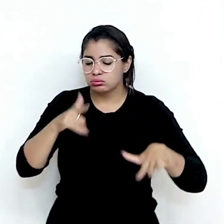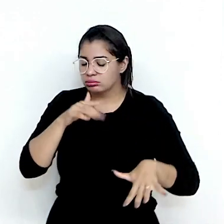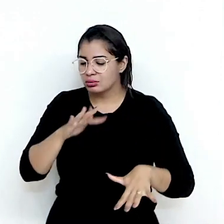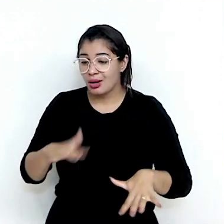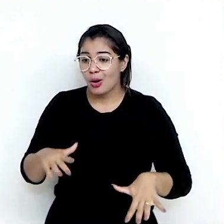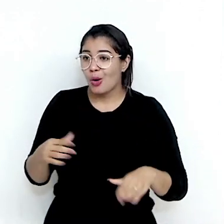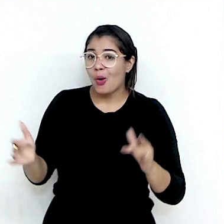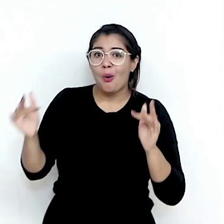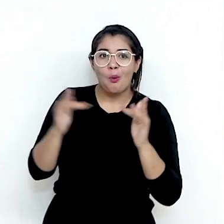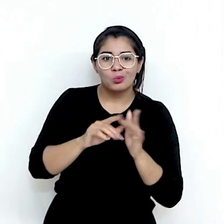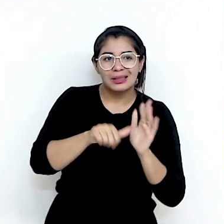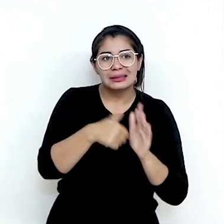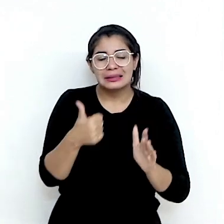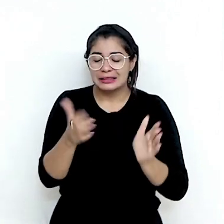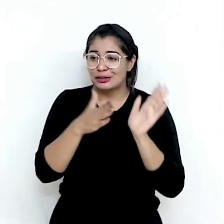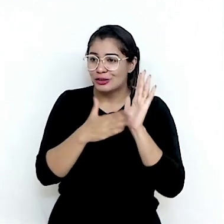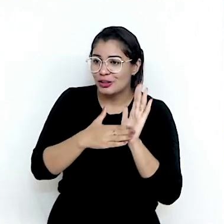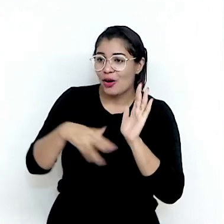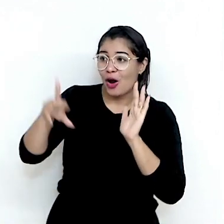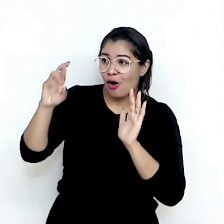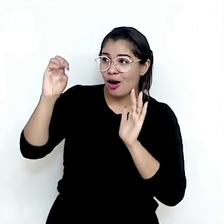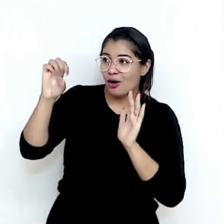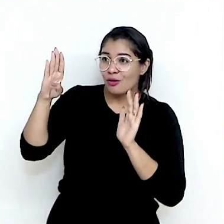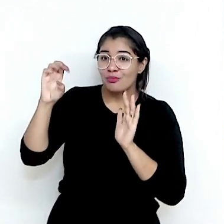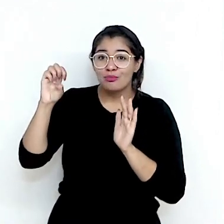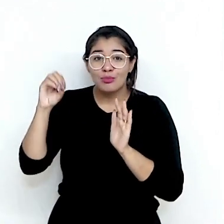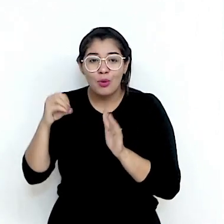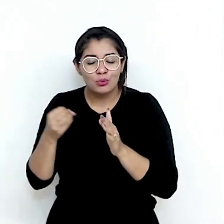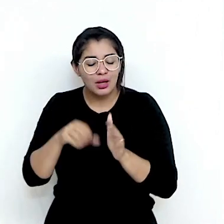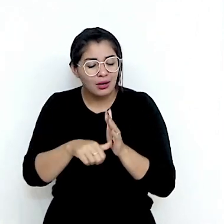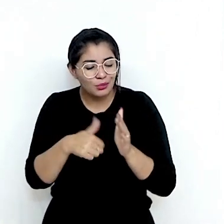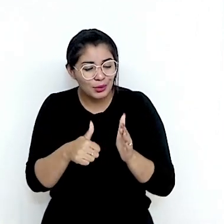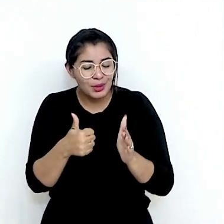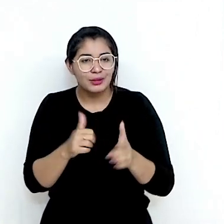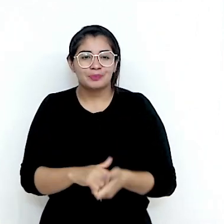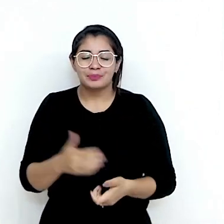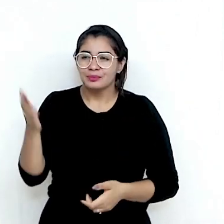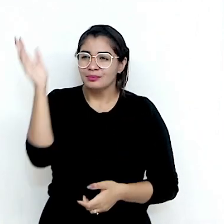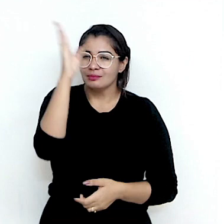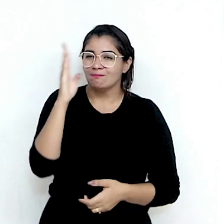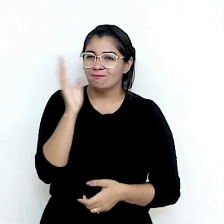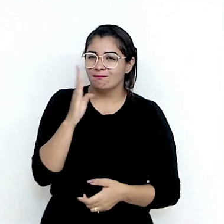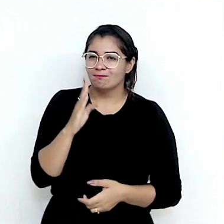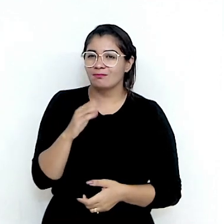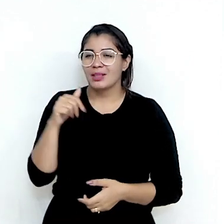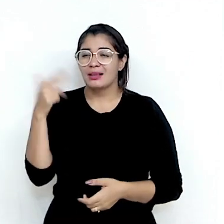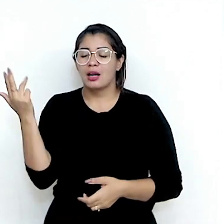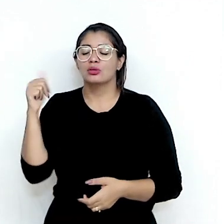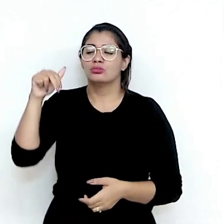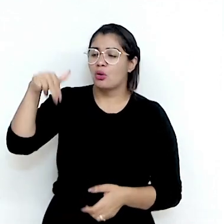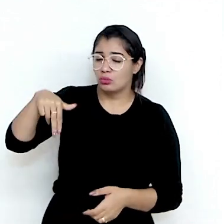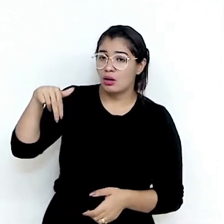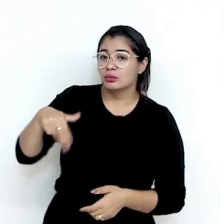Cabo Rambal será o pioneiro. Hoje, o Brasil concentra boa parte do seu tráfego internacional no Nordeste do